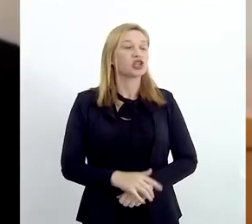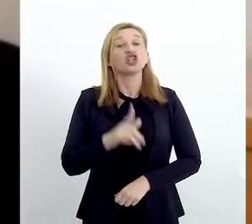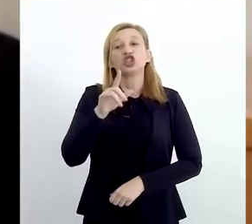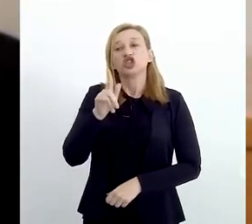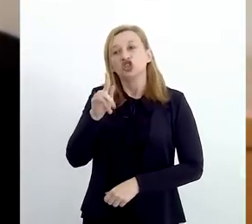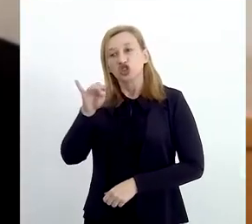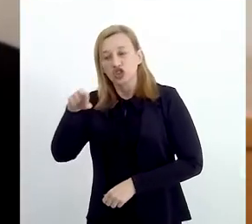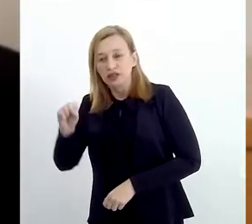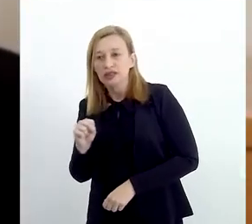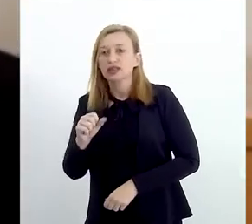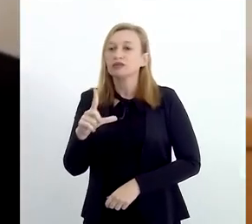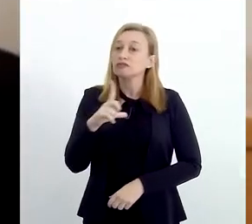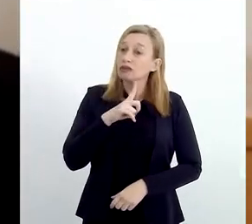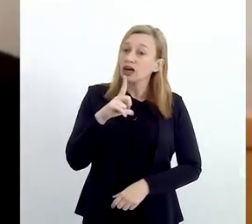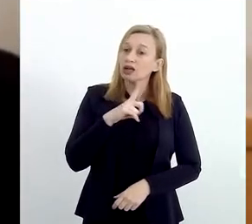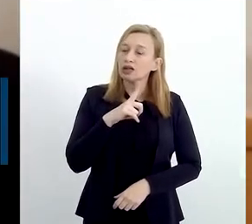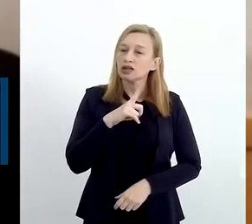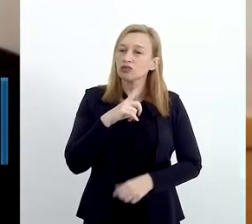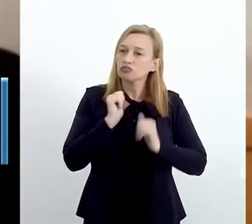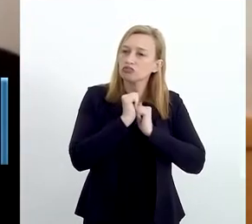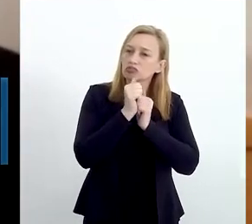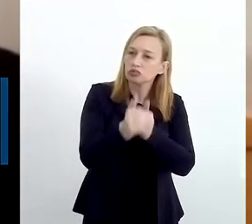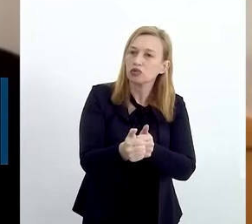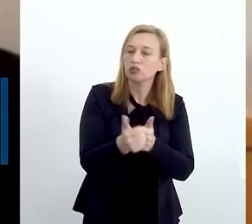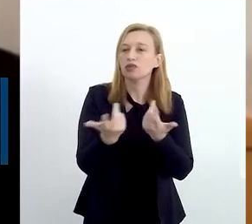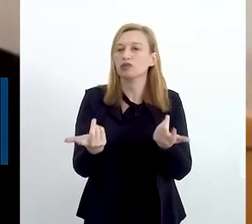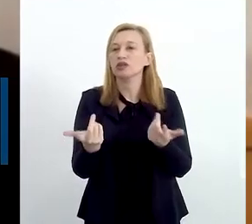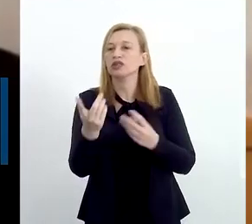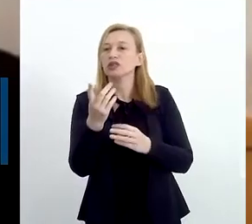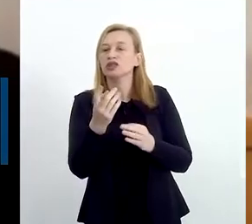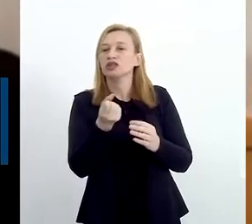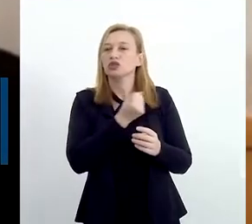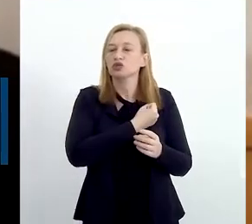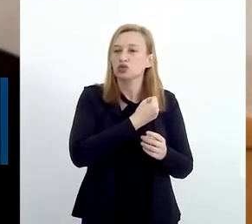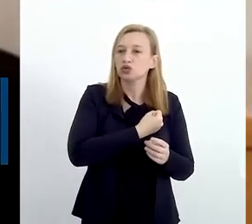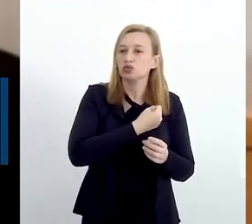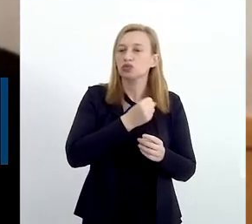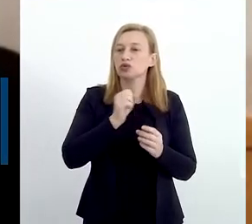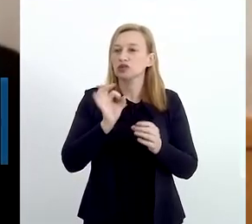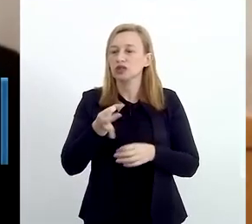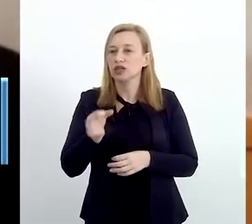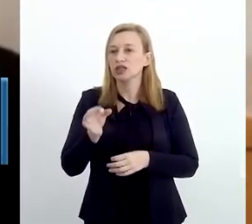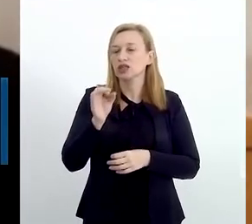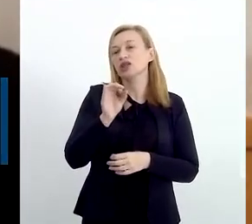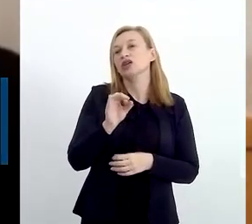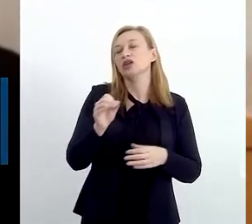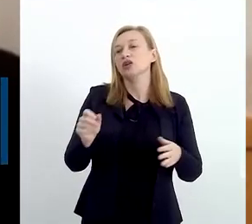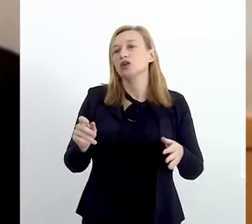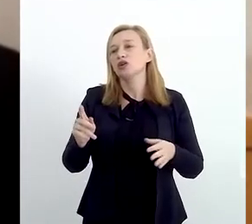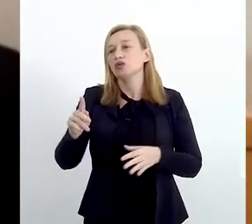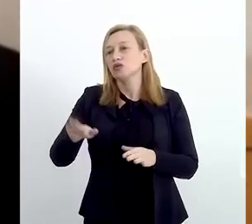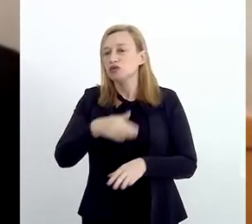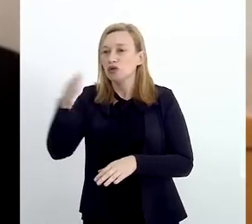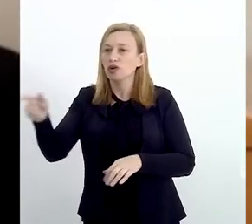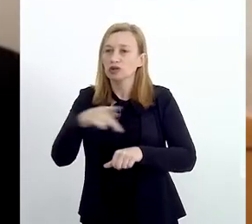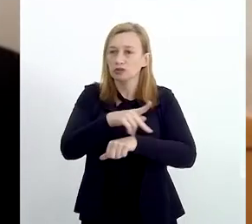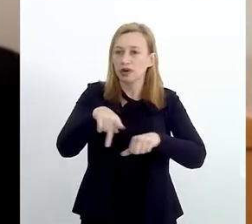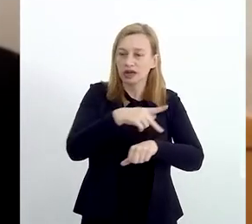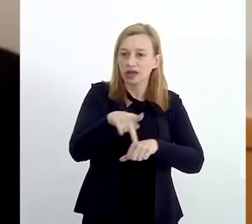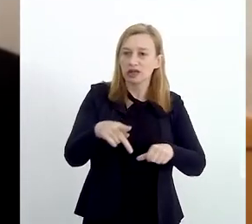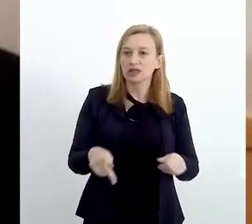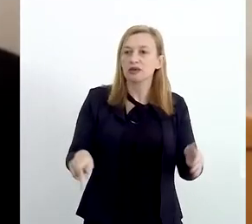Geisa. Existe um acompanhamento estatístico internacional que o Brasil faz parte, que é